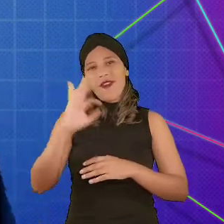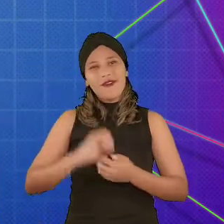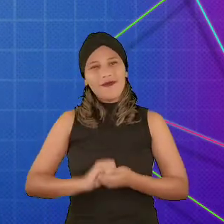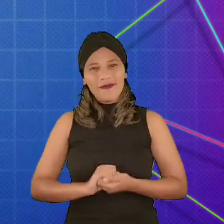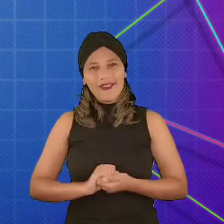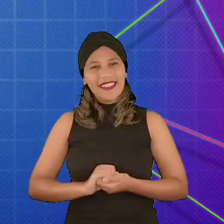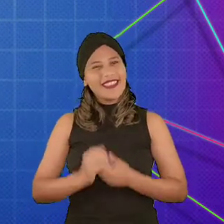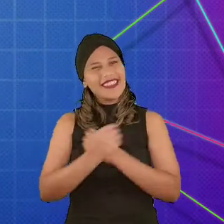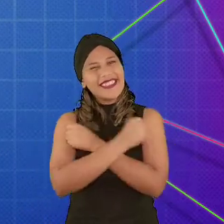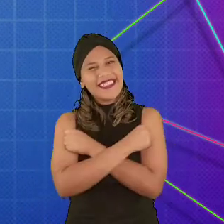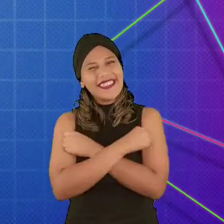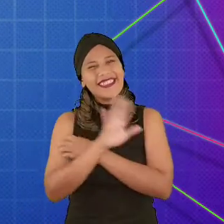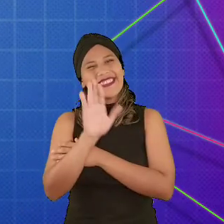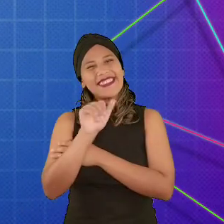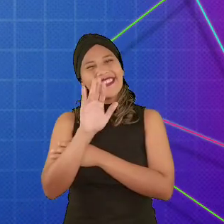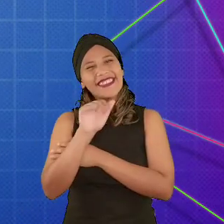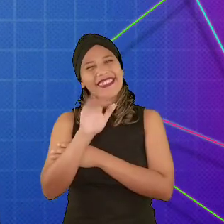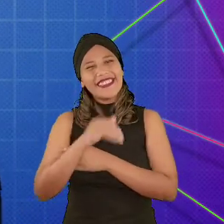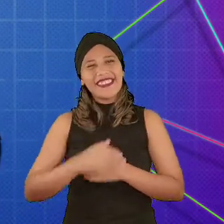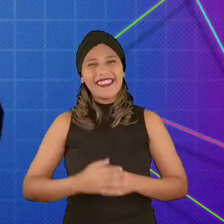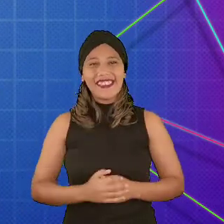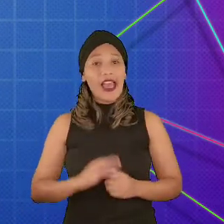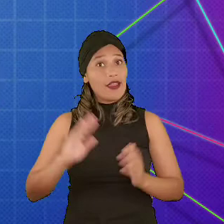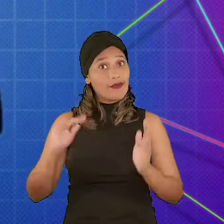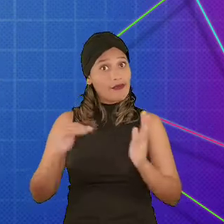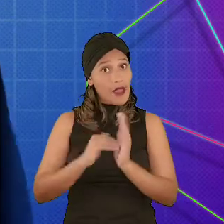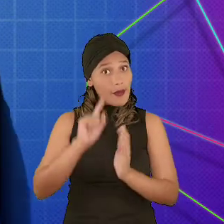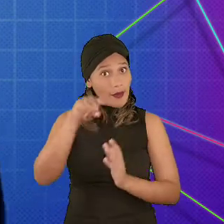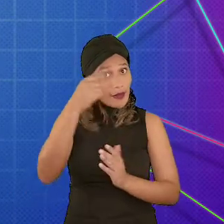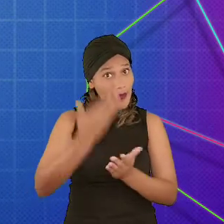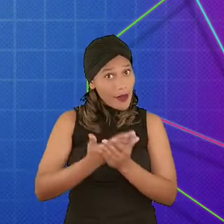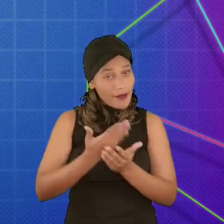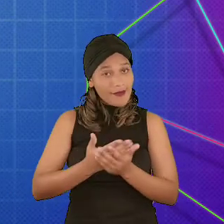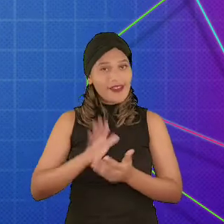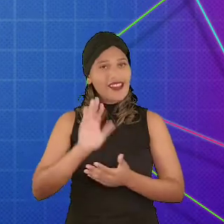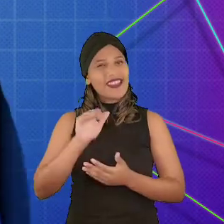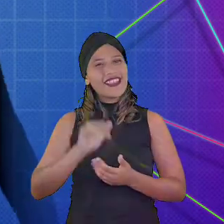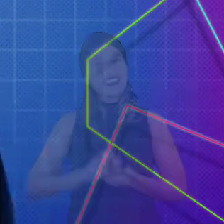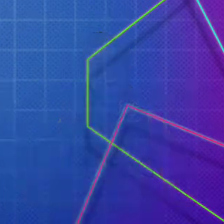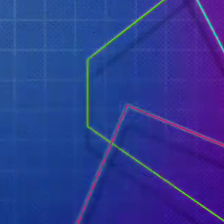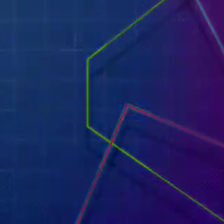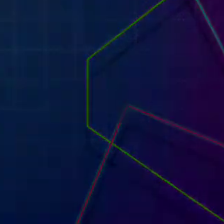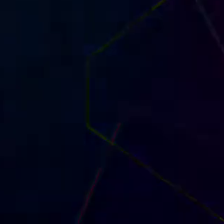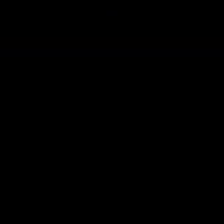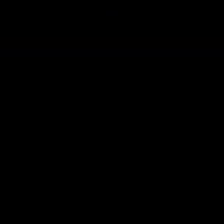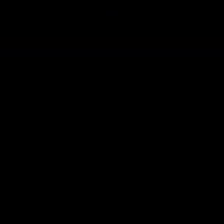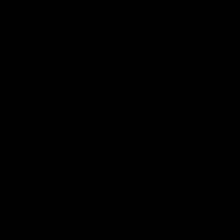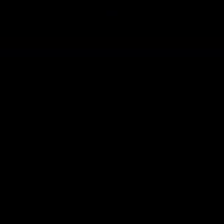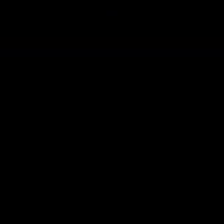foi demais. Abraços, meus queridos e queridas. Nos vemos na próxima aula. Tchau, tchau!